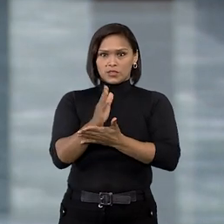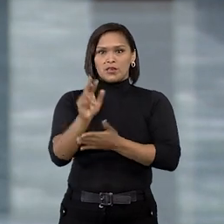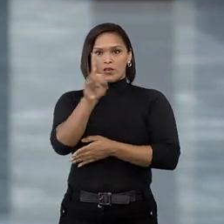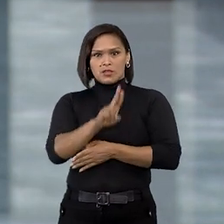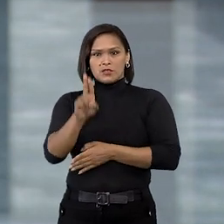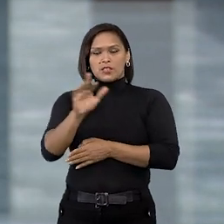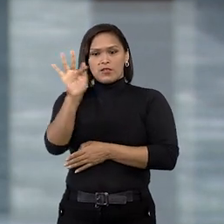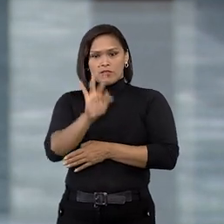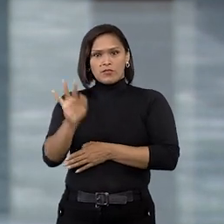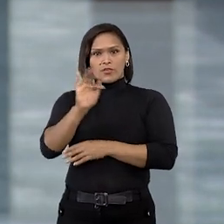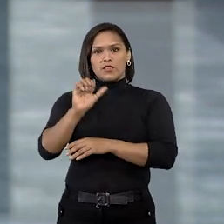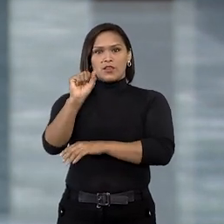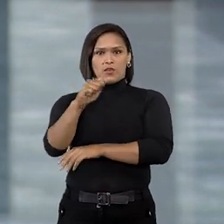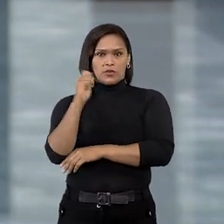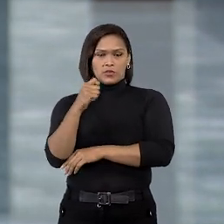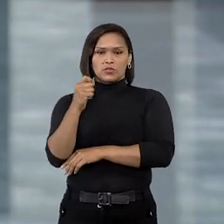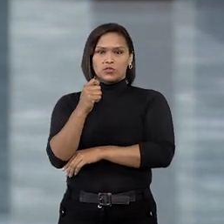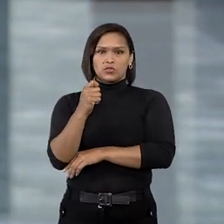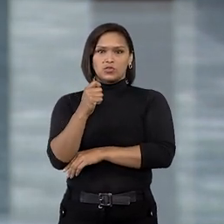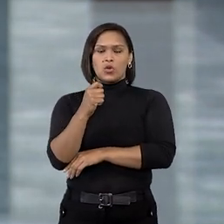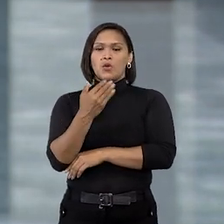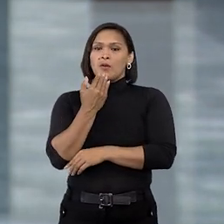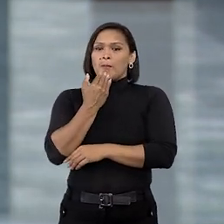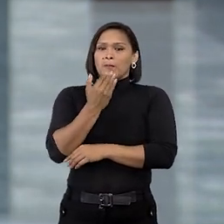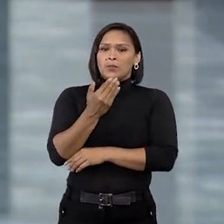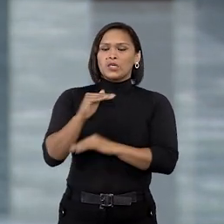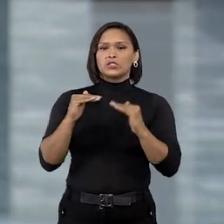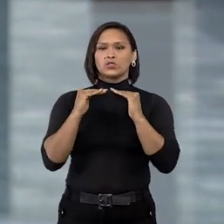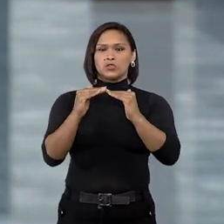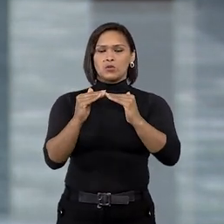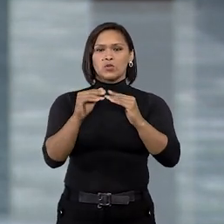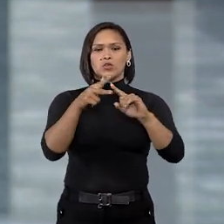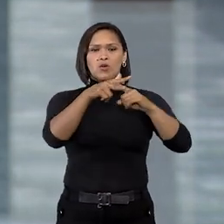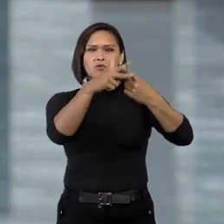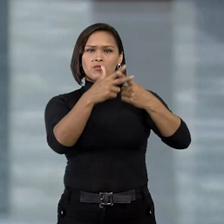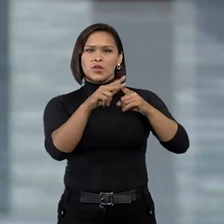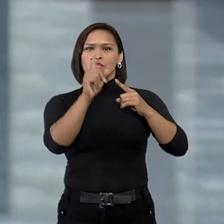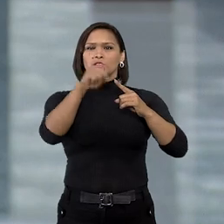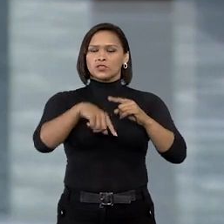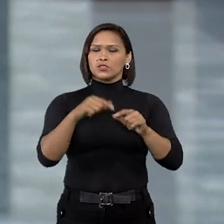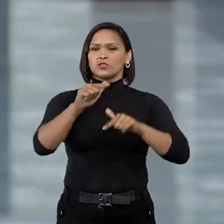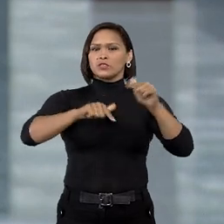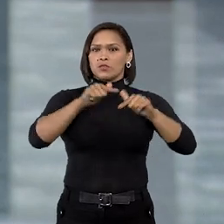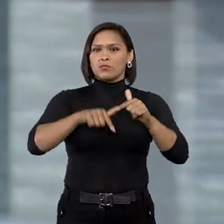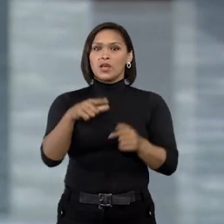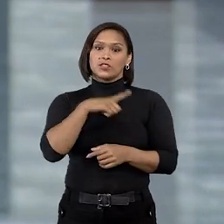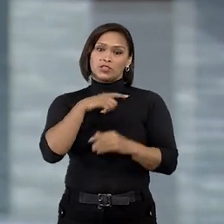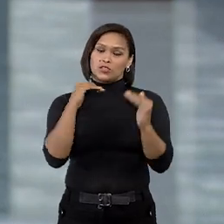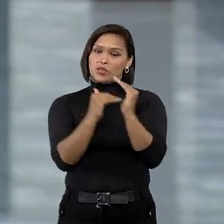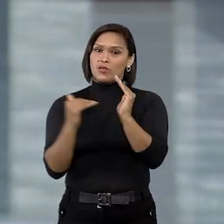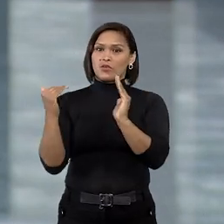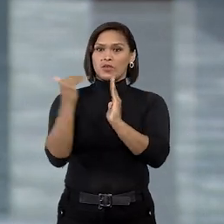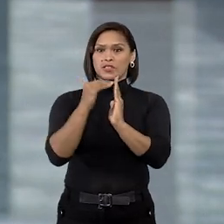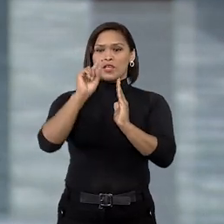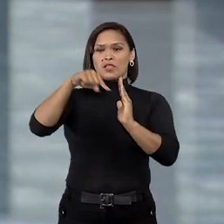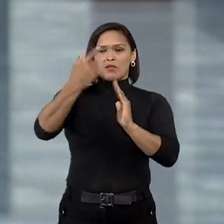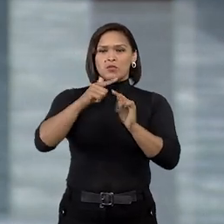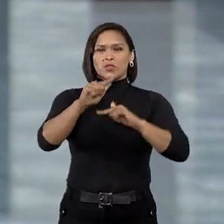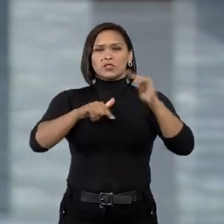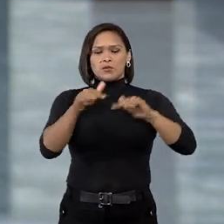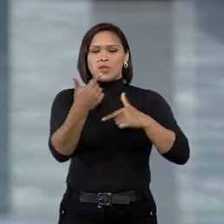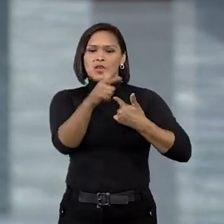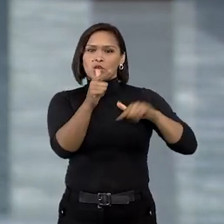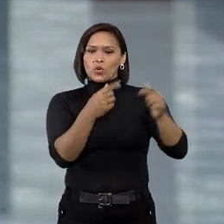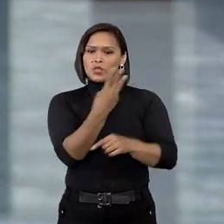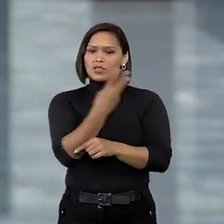Universidade Federal do Rio Grande do Sul, solicitou a manutenção do enquadramento funcional que havia alcançado depois de exercer o